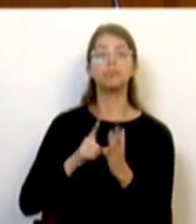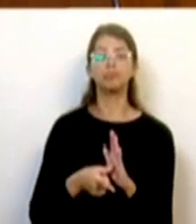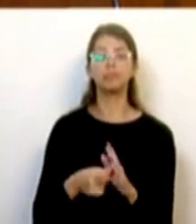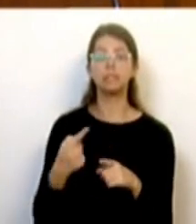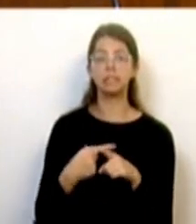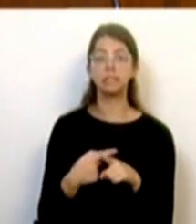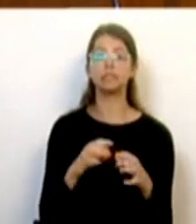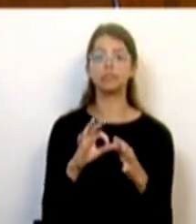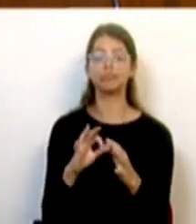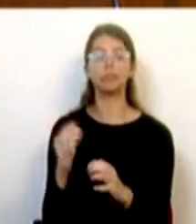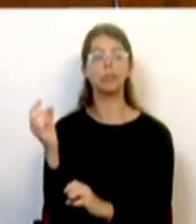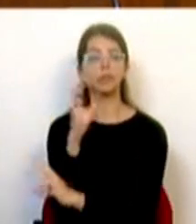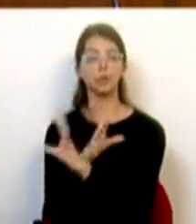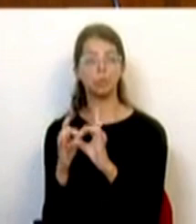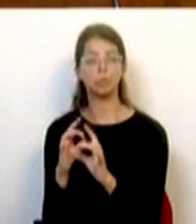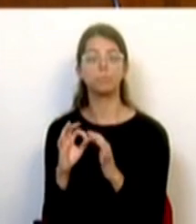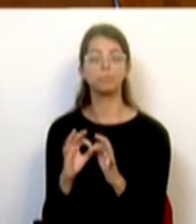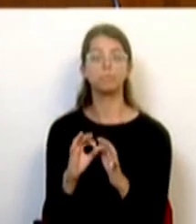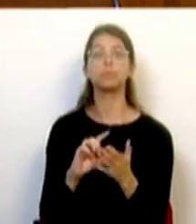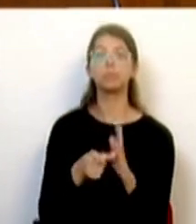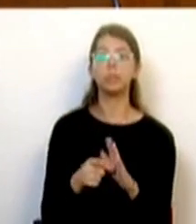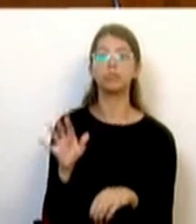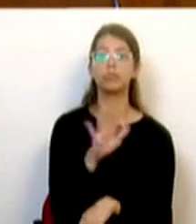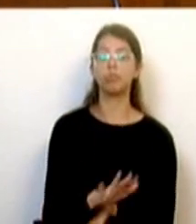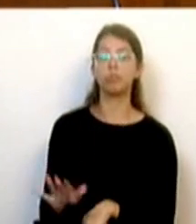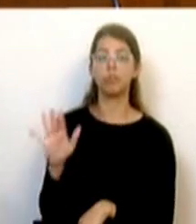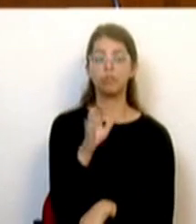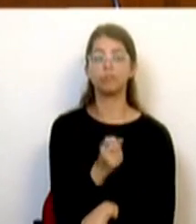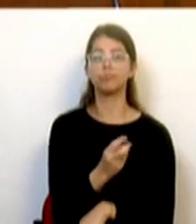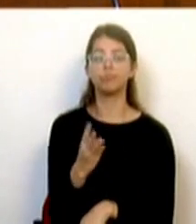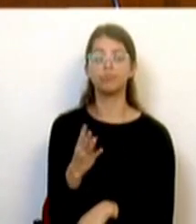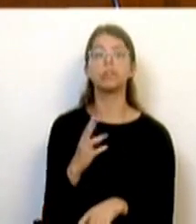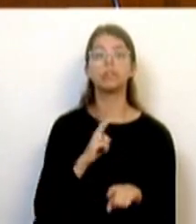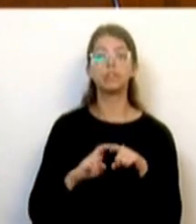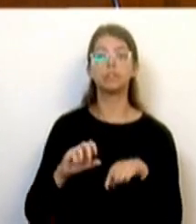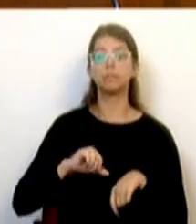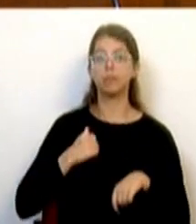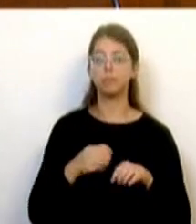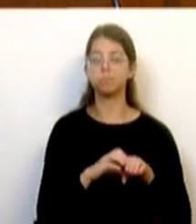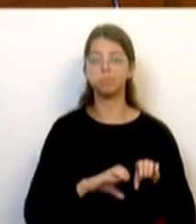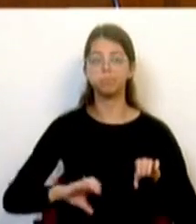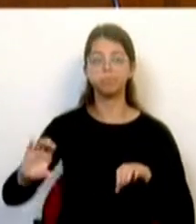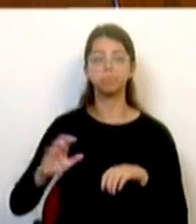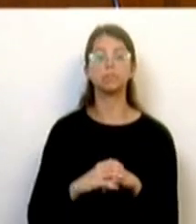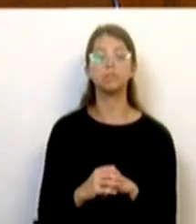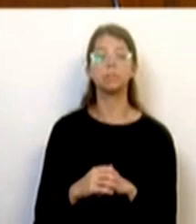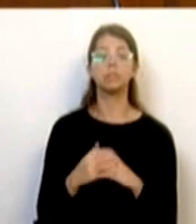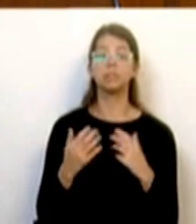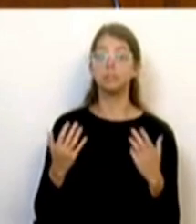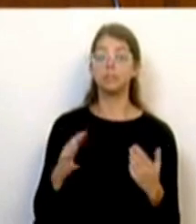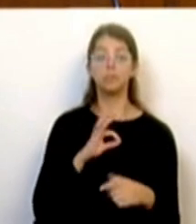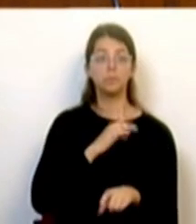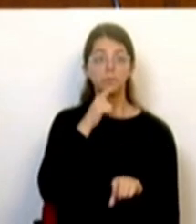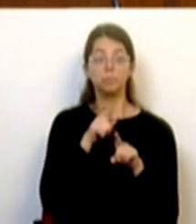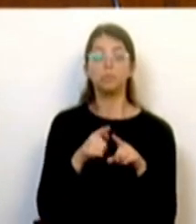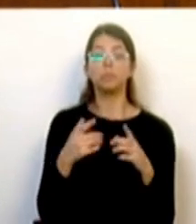interesse comum europeu os projetos nacionais do corredor de energia verde. Abrem-se assim, Sras. e Srs.